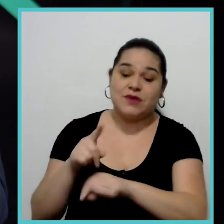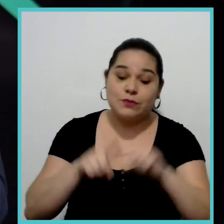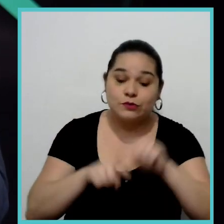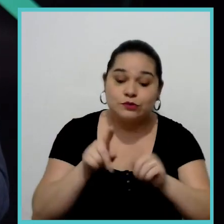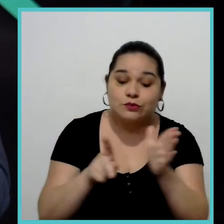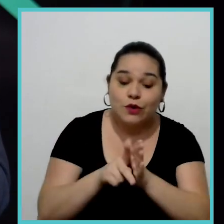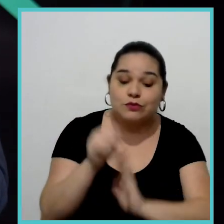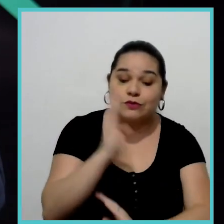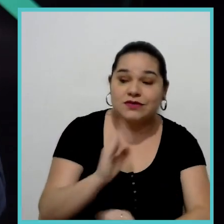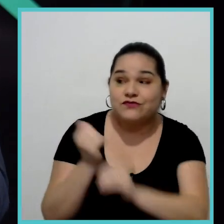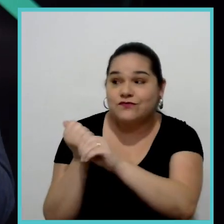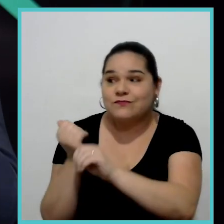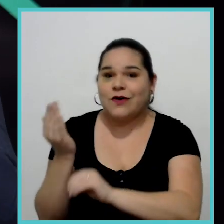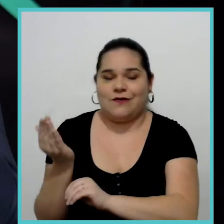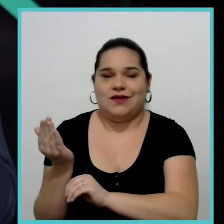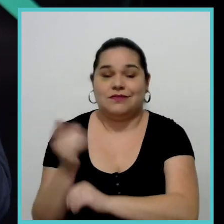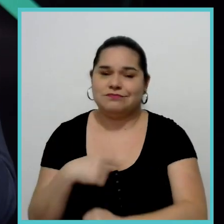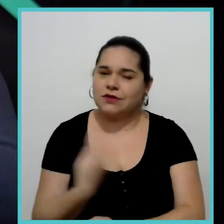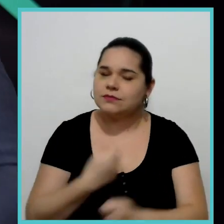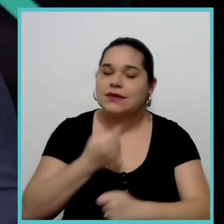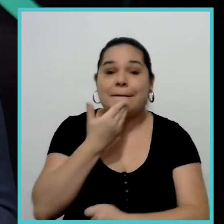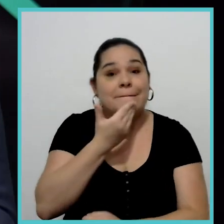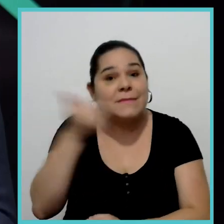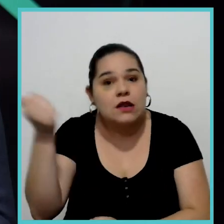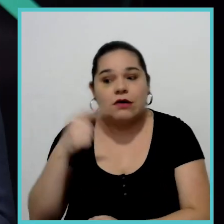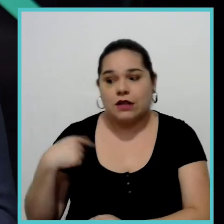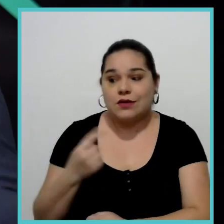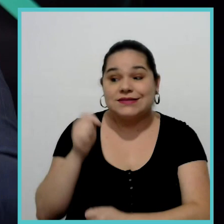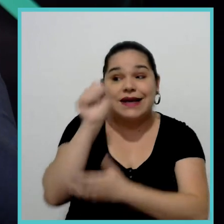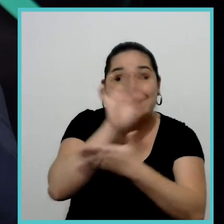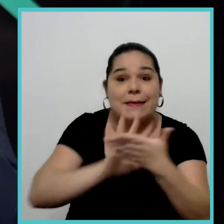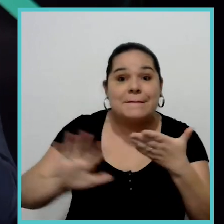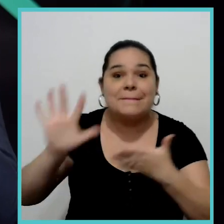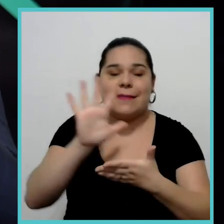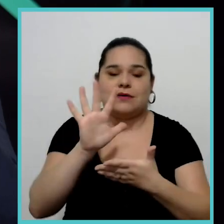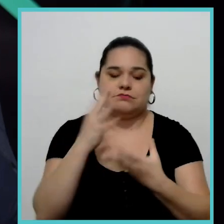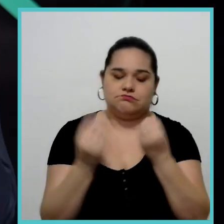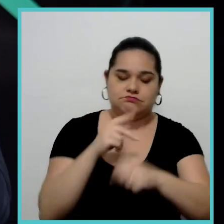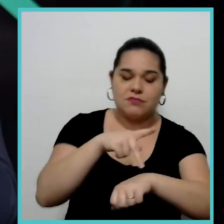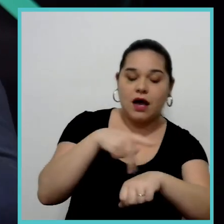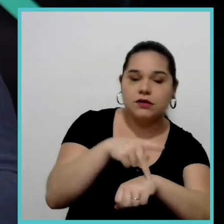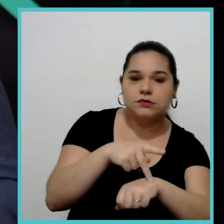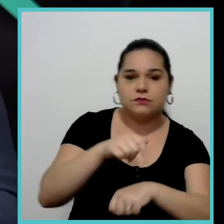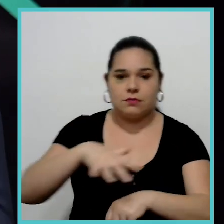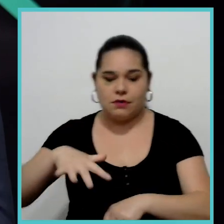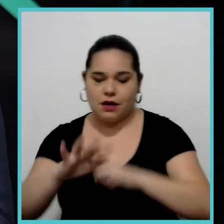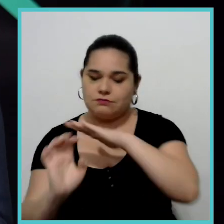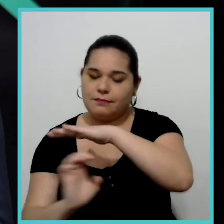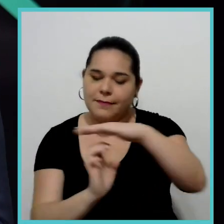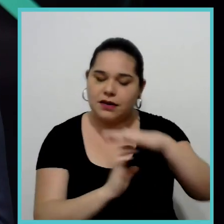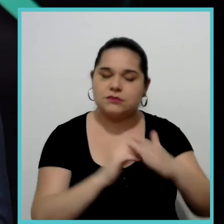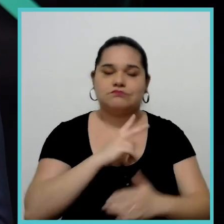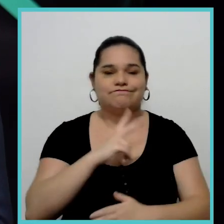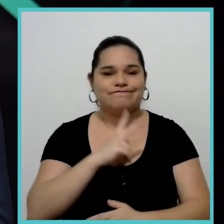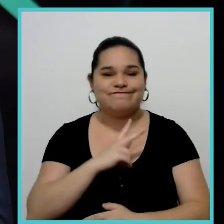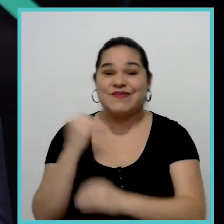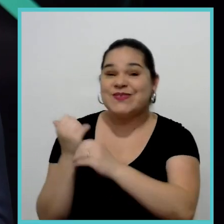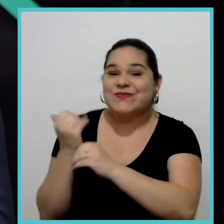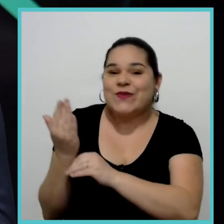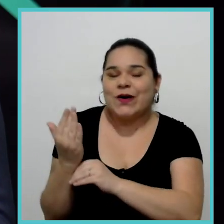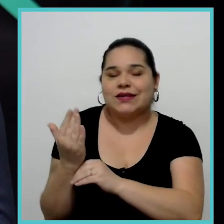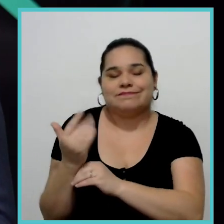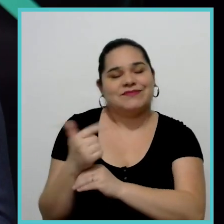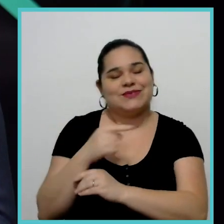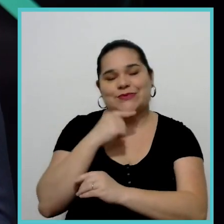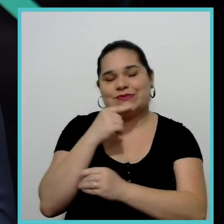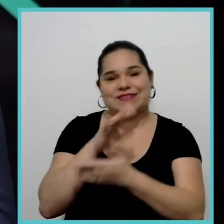precisa melhorar nossa imagem como um todo, como país, como setor privado lá fora, sem